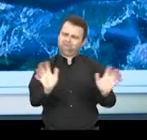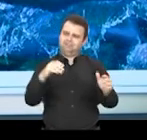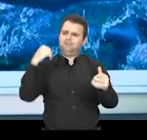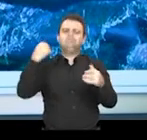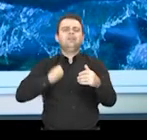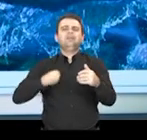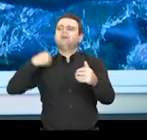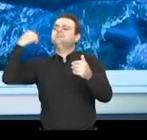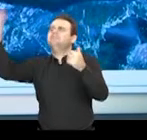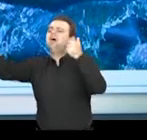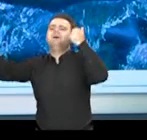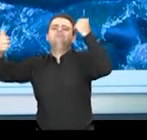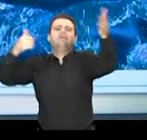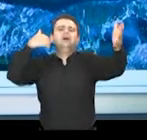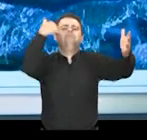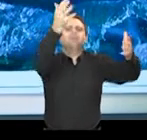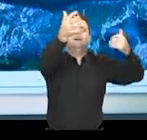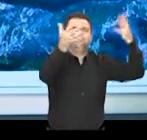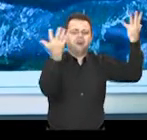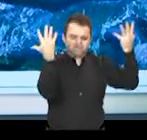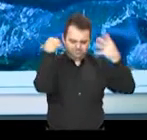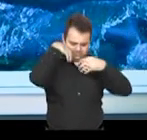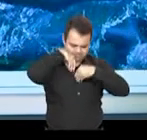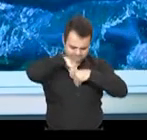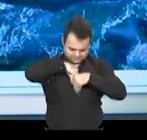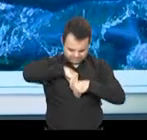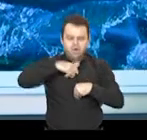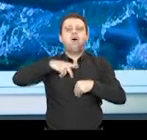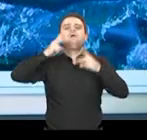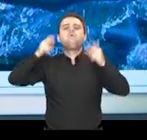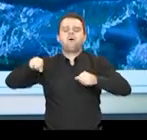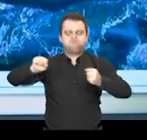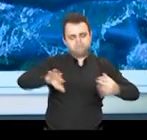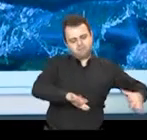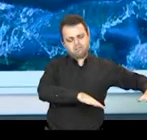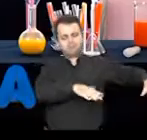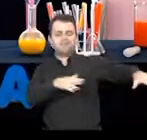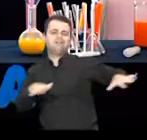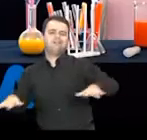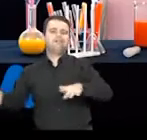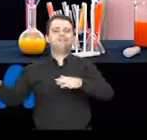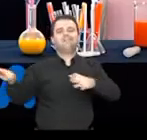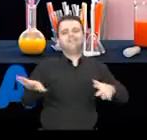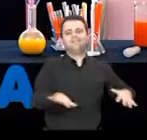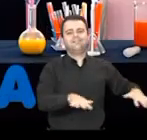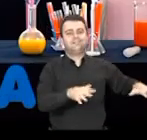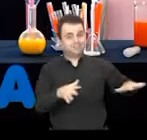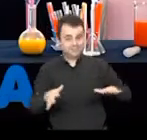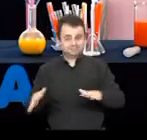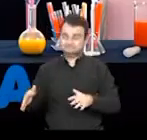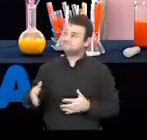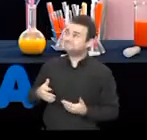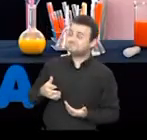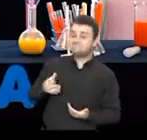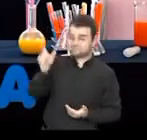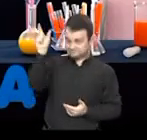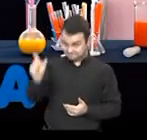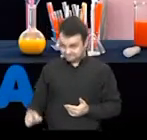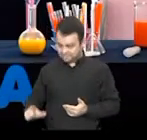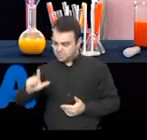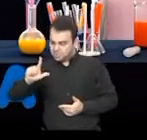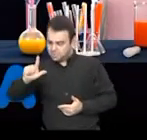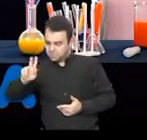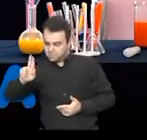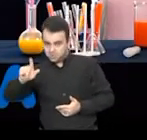tanta vida lá fora, aqui dentro, sempre como uma onda no mar. Percebam a mensagem de que o Lulu